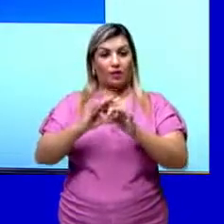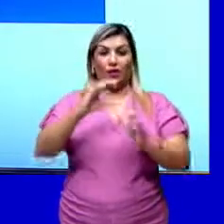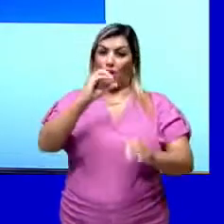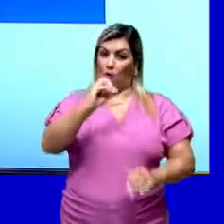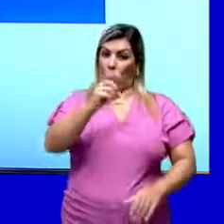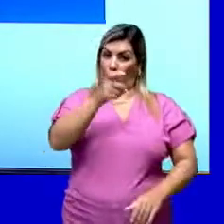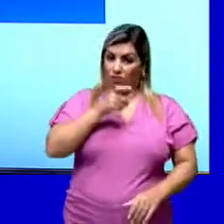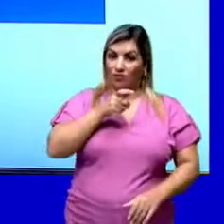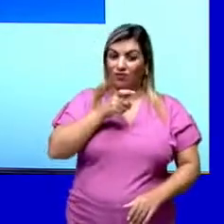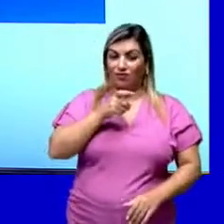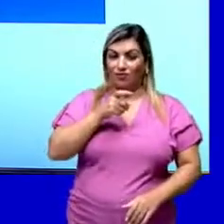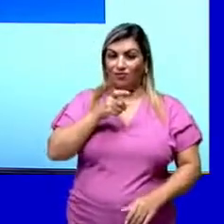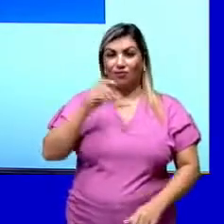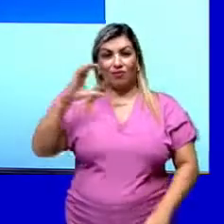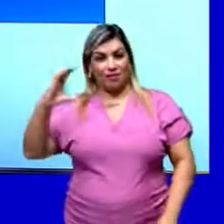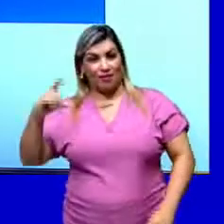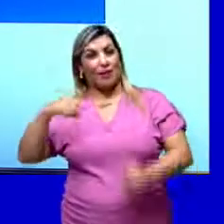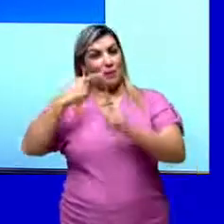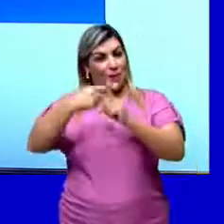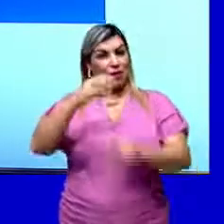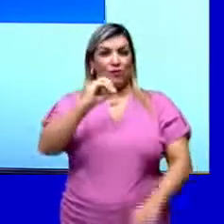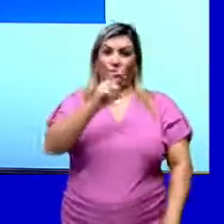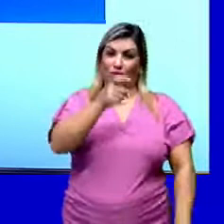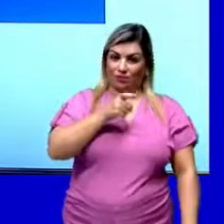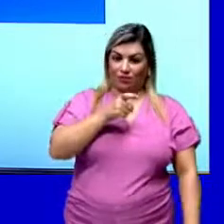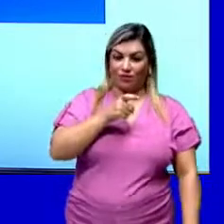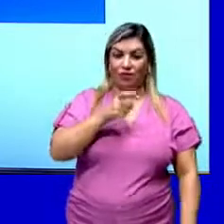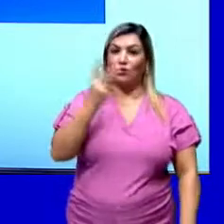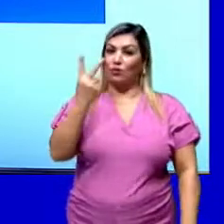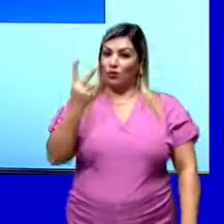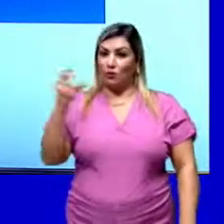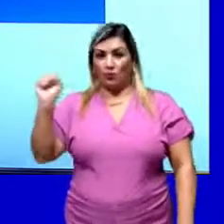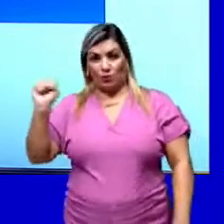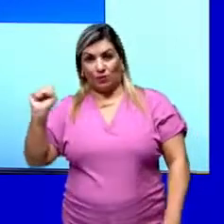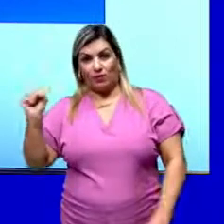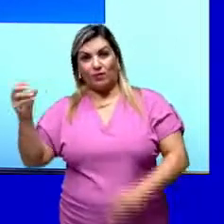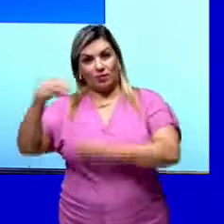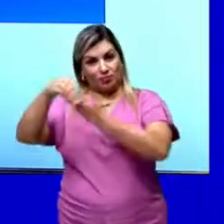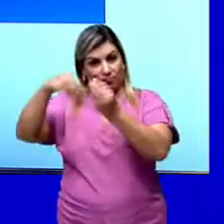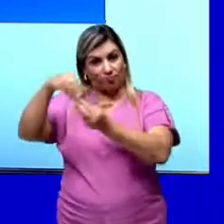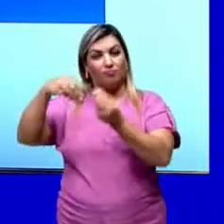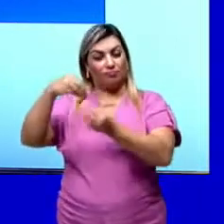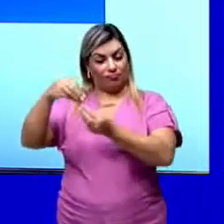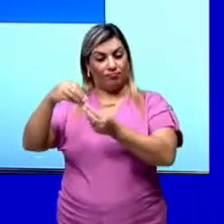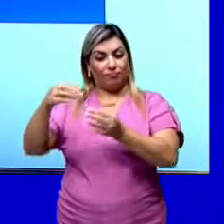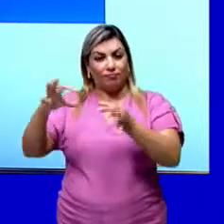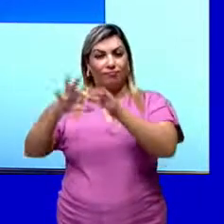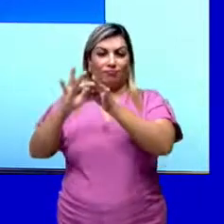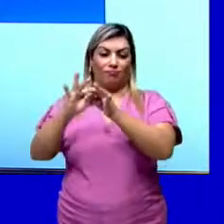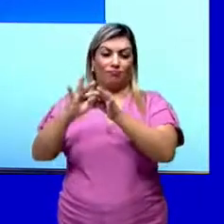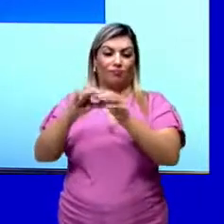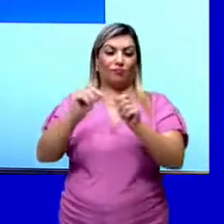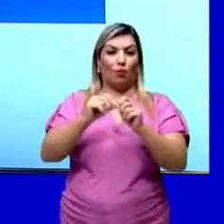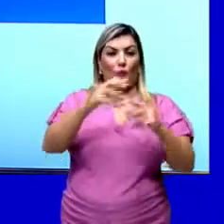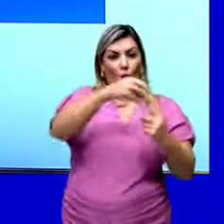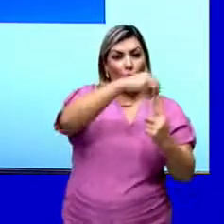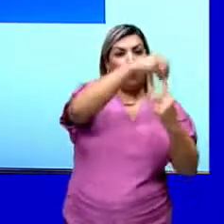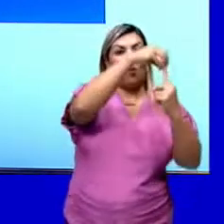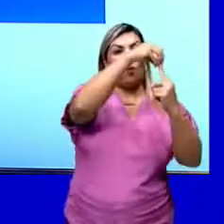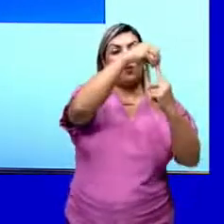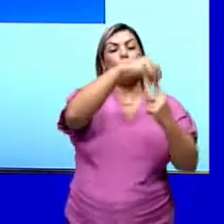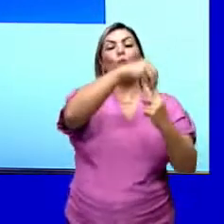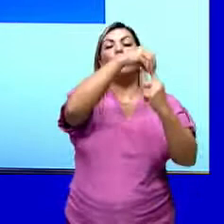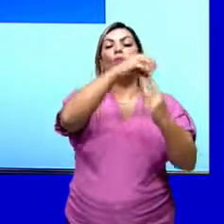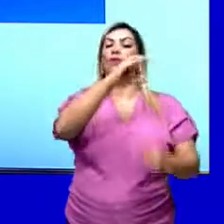une-se ao gás oxigênio. Duas substâncias reagindo do lado dos reagentes, formando o quê? Um único